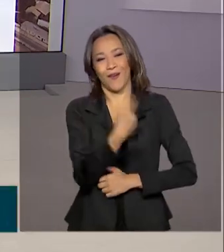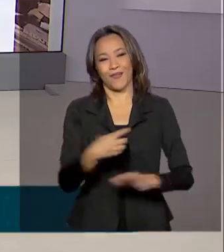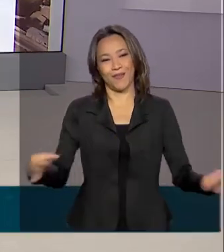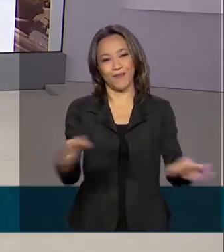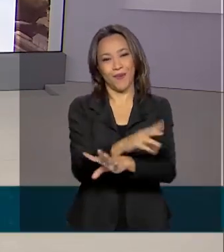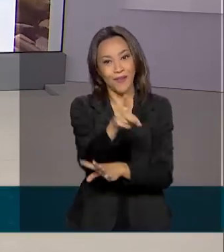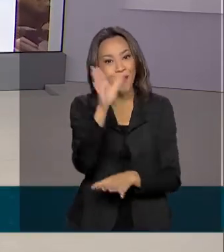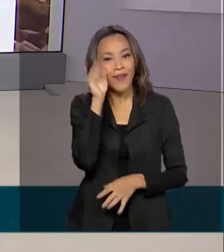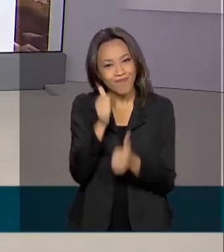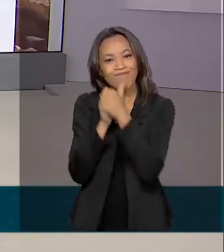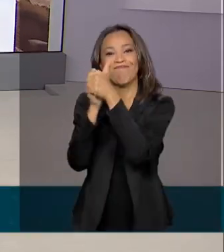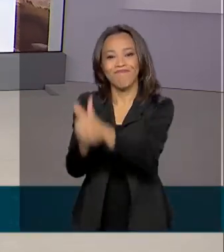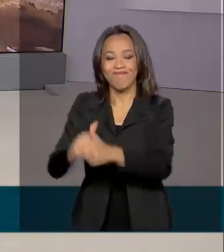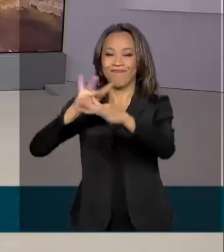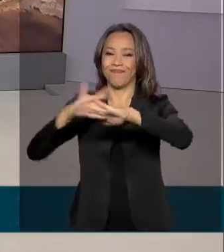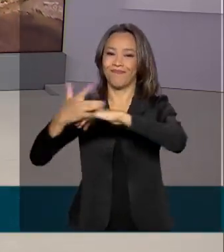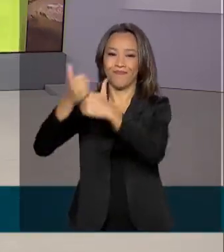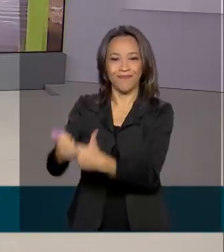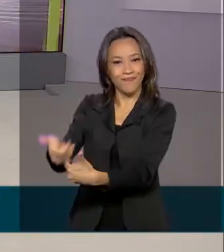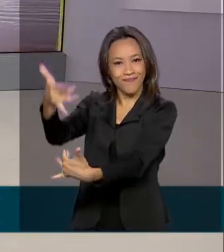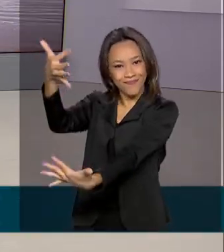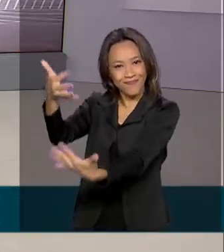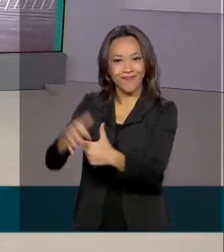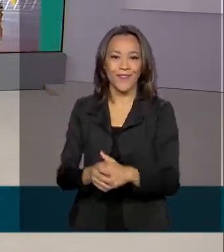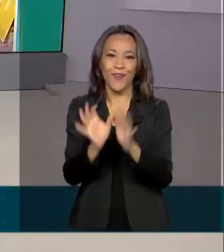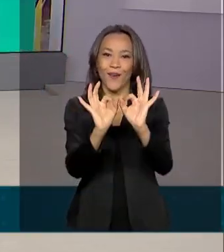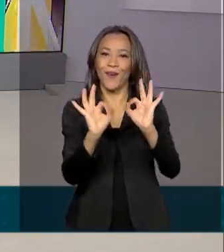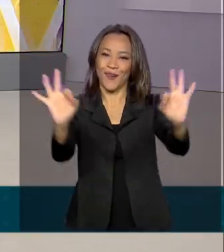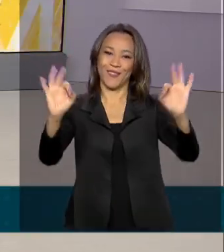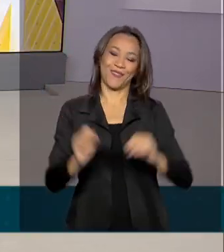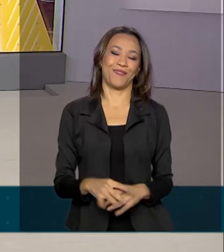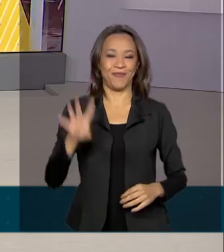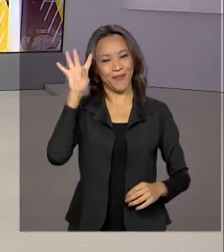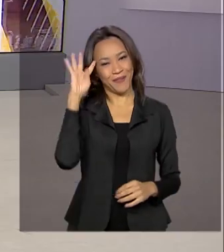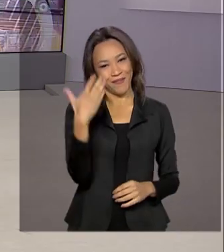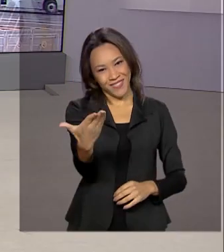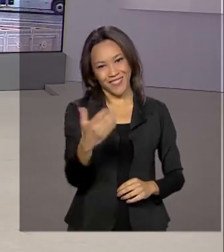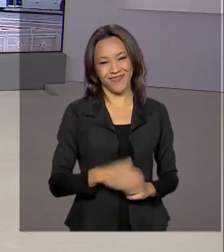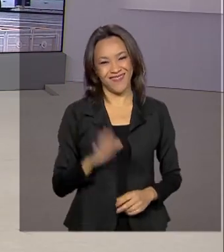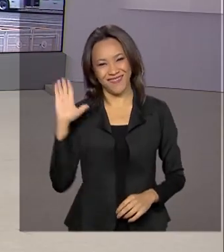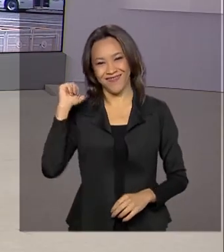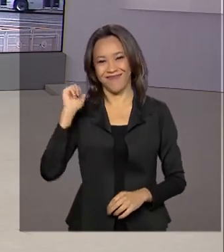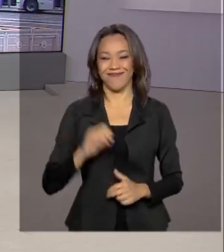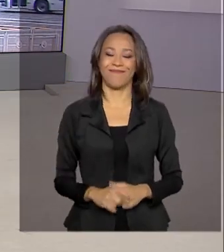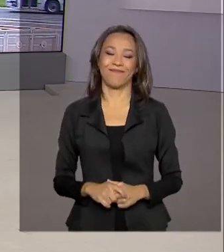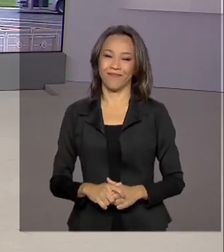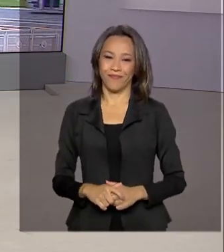aqui, nos acompanhe também pelas redes sociais. Uma ótima quarta-feira para você. Tchau!